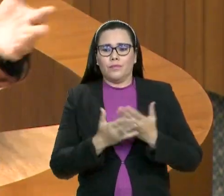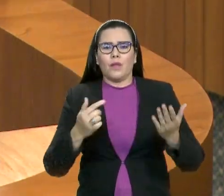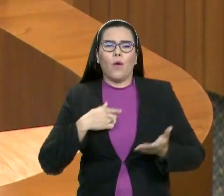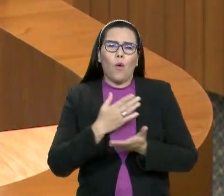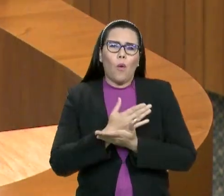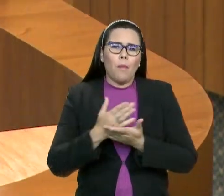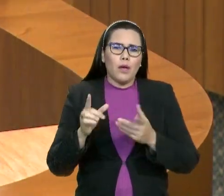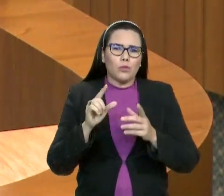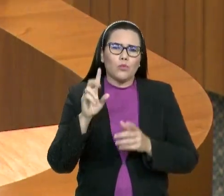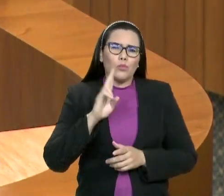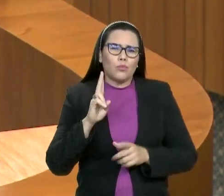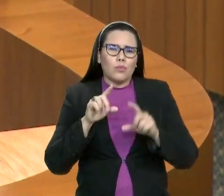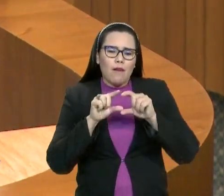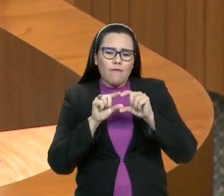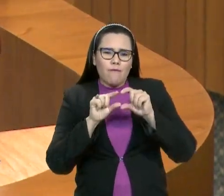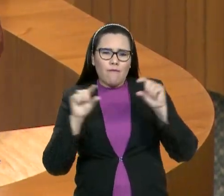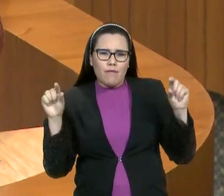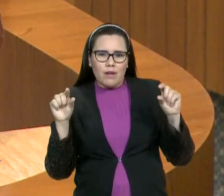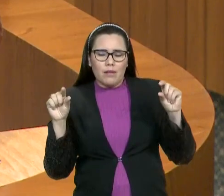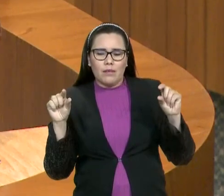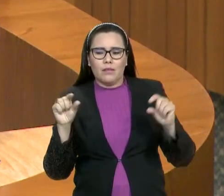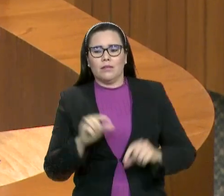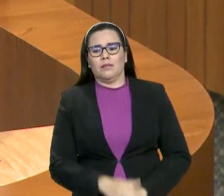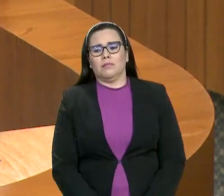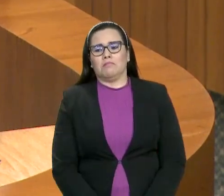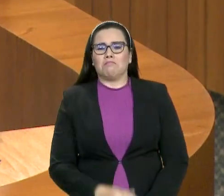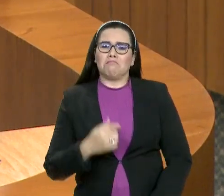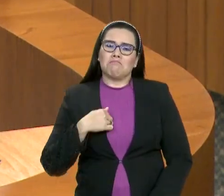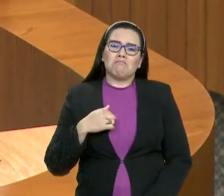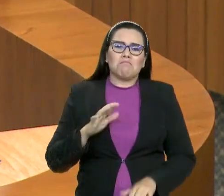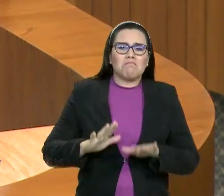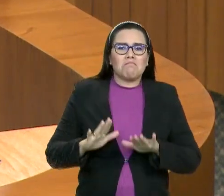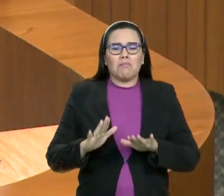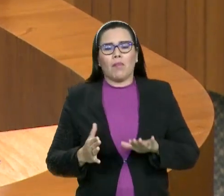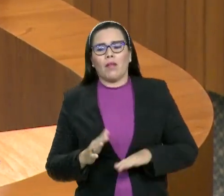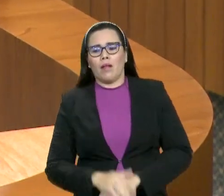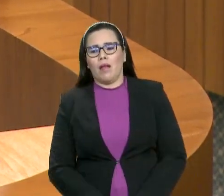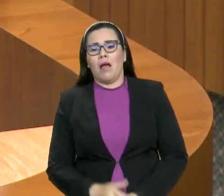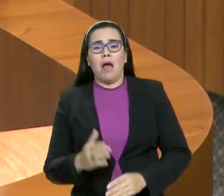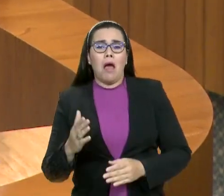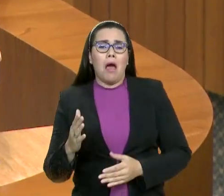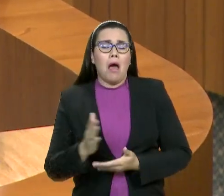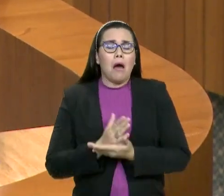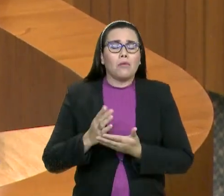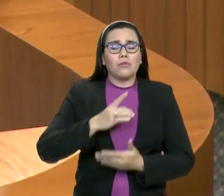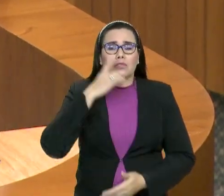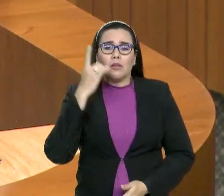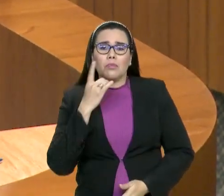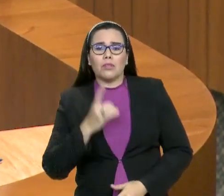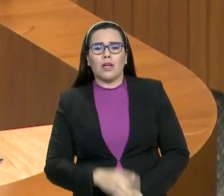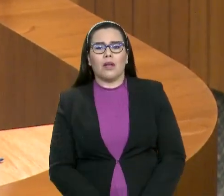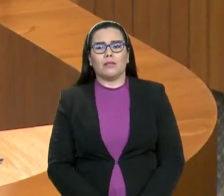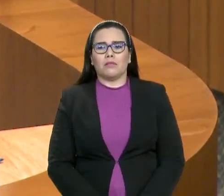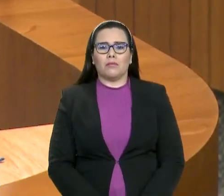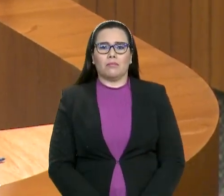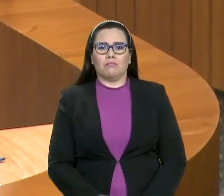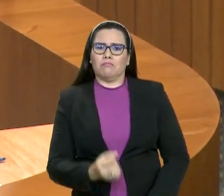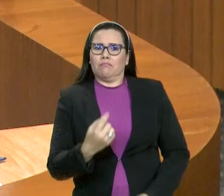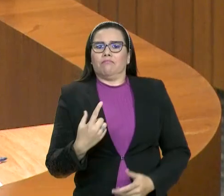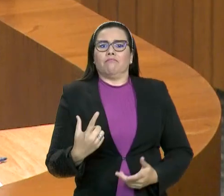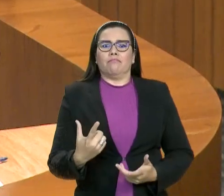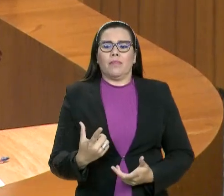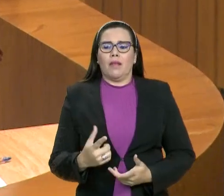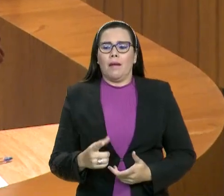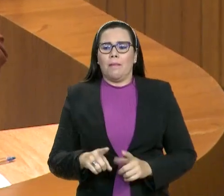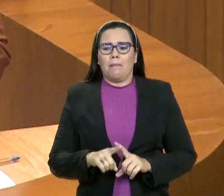até impactar aí os novos colegas e alguns pensamentos, mas a minha